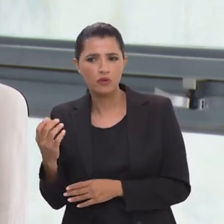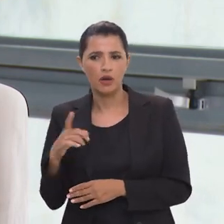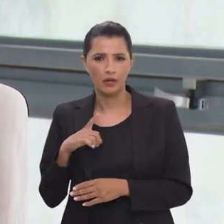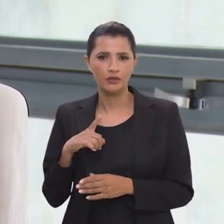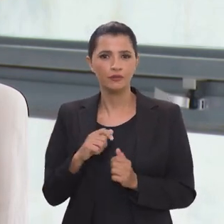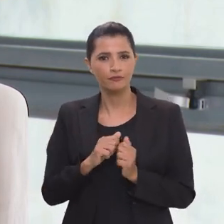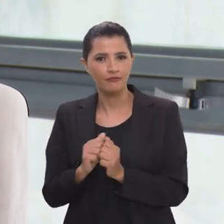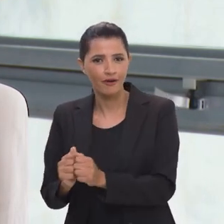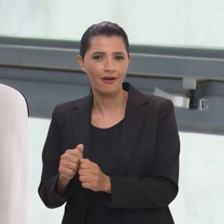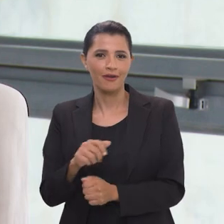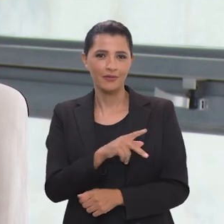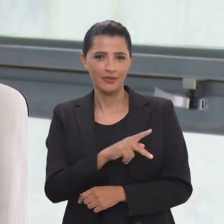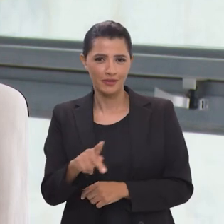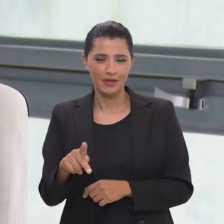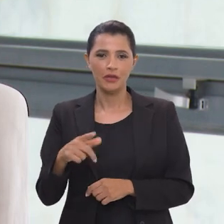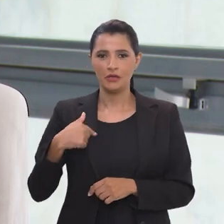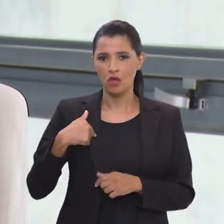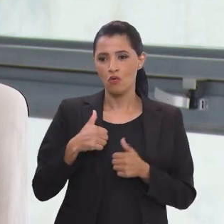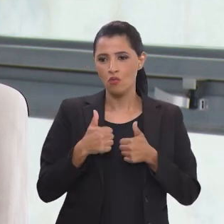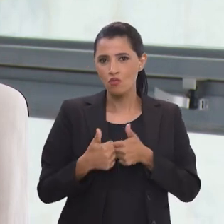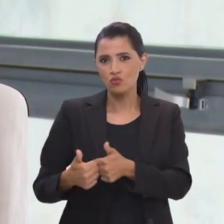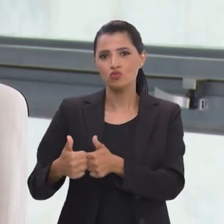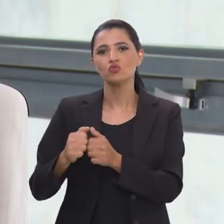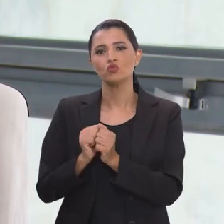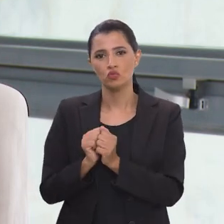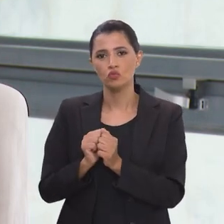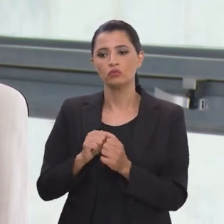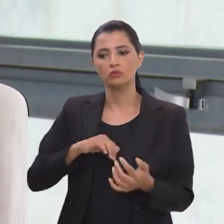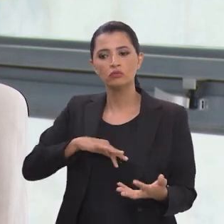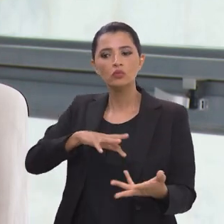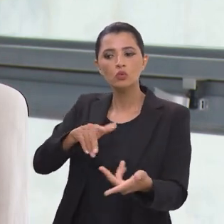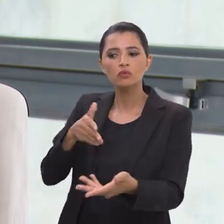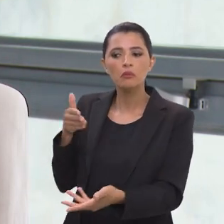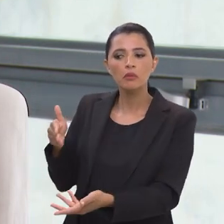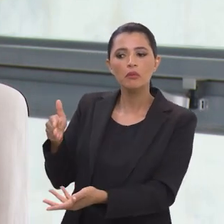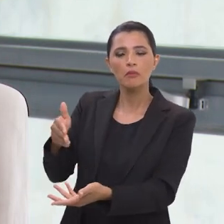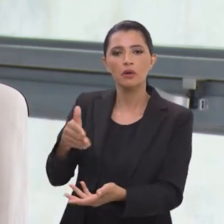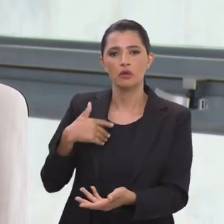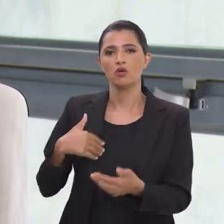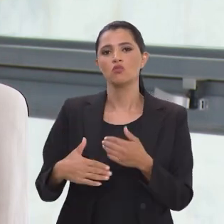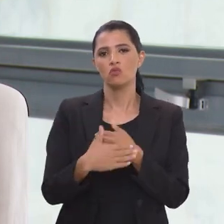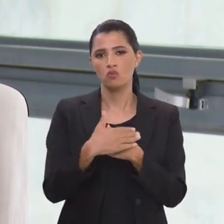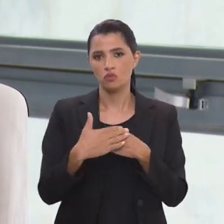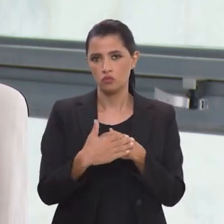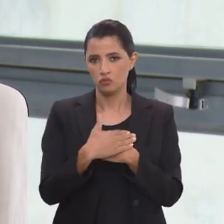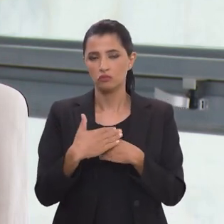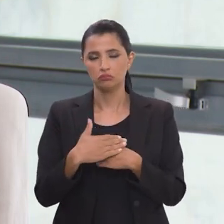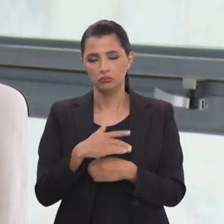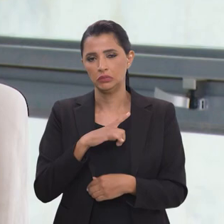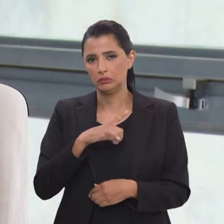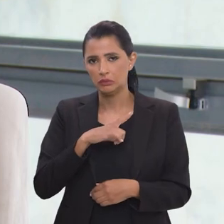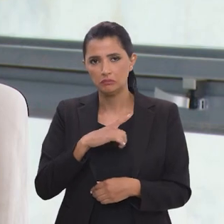eu nessas viagens internacionais que o presidente faz, eventualmente, quando eu acompanho ele, eu tenho conversado com